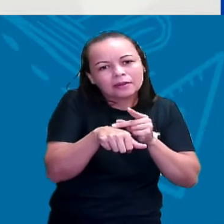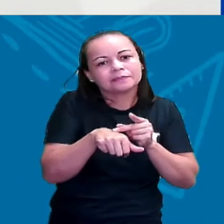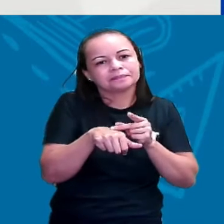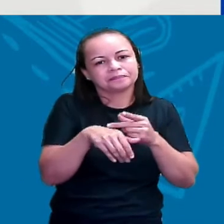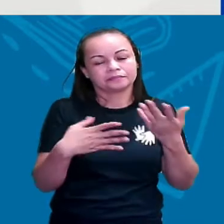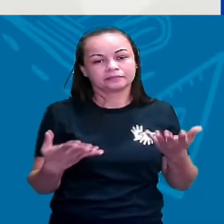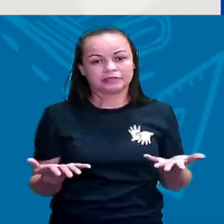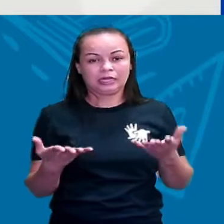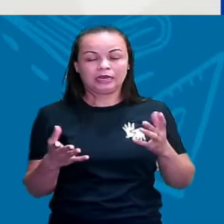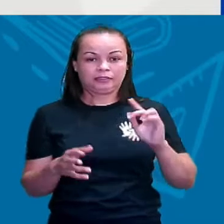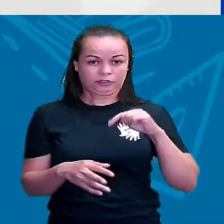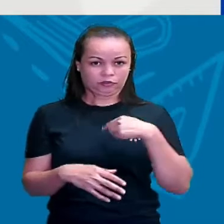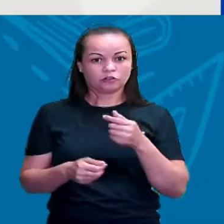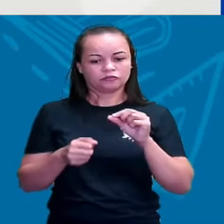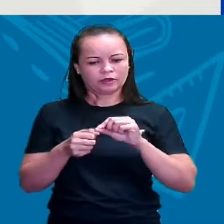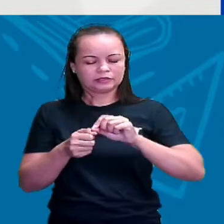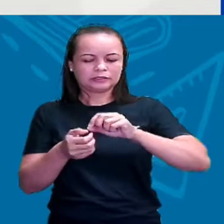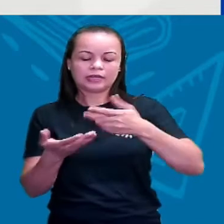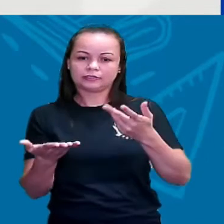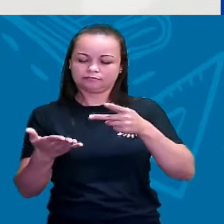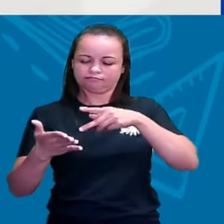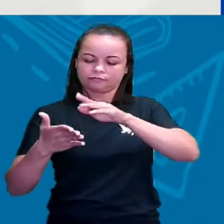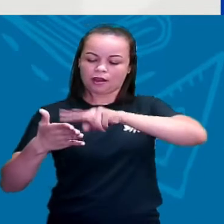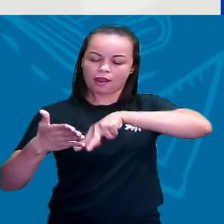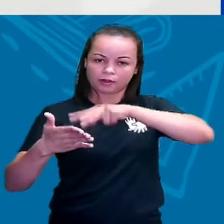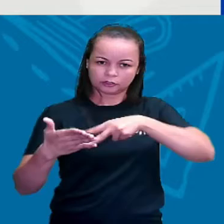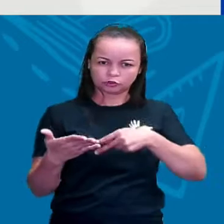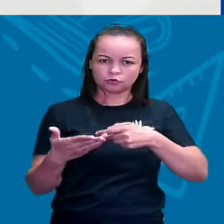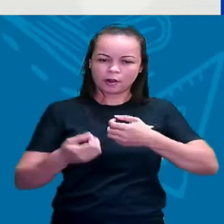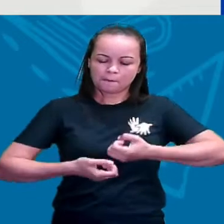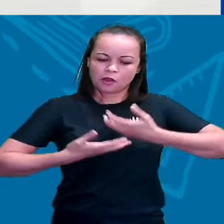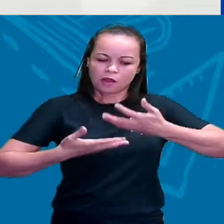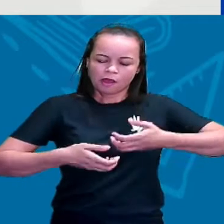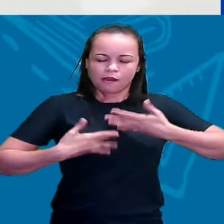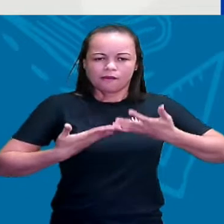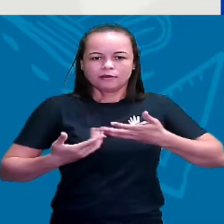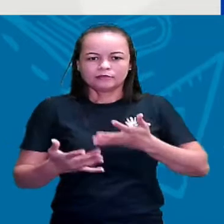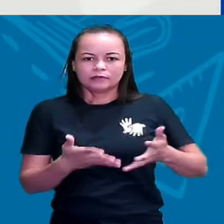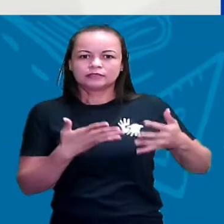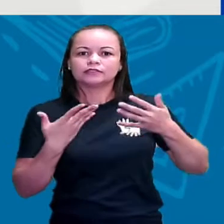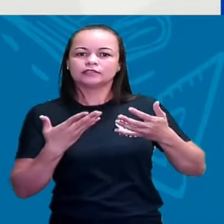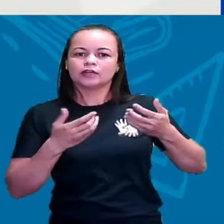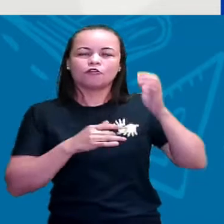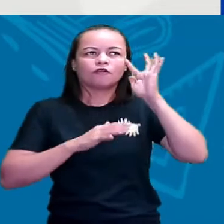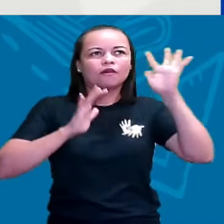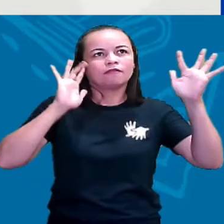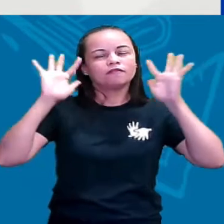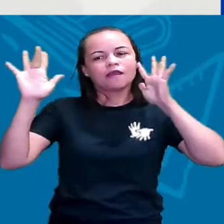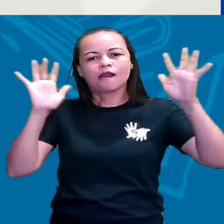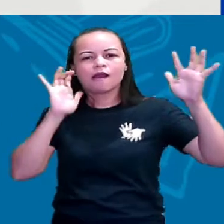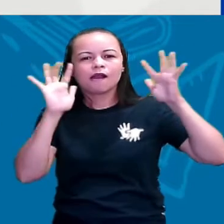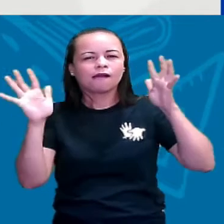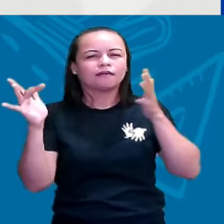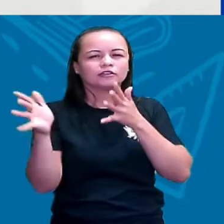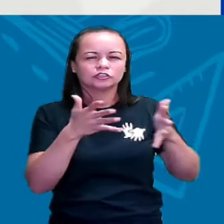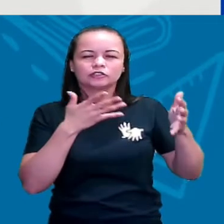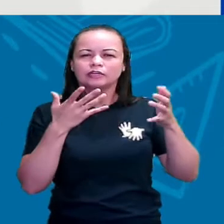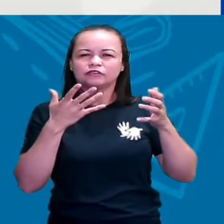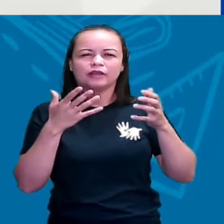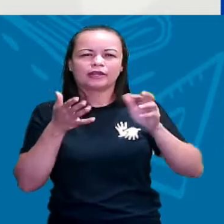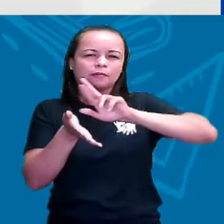ó, a gente faz essa leitura por diversão. Viaja na leitura, descobre diferentes espaços, diferentes